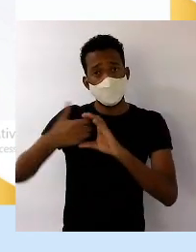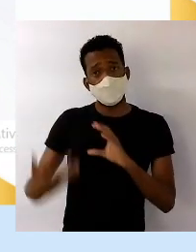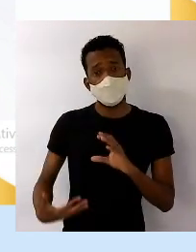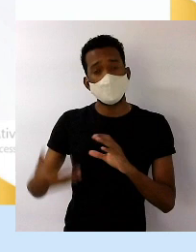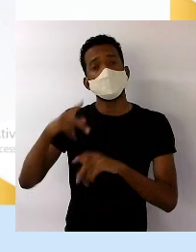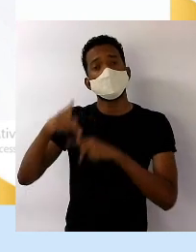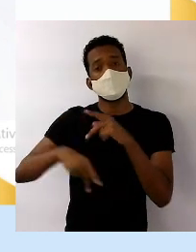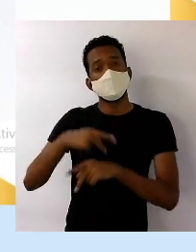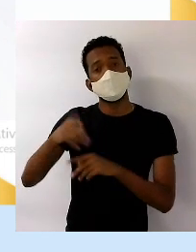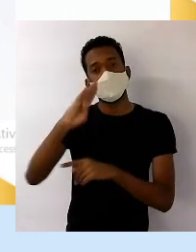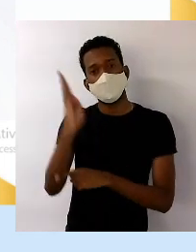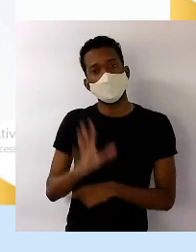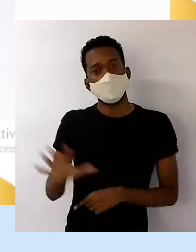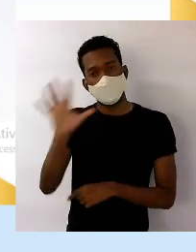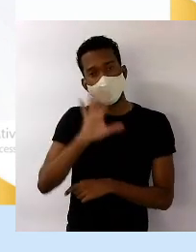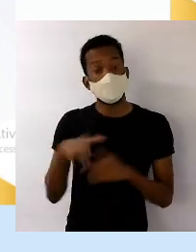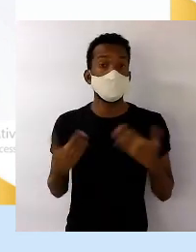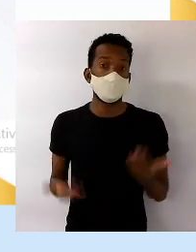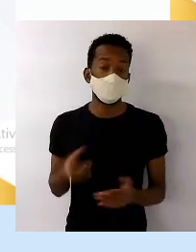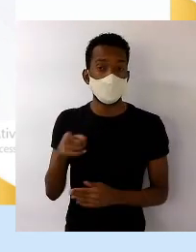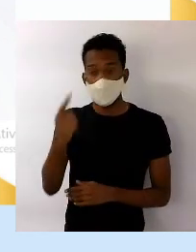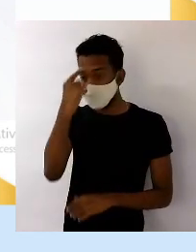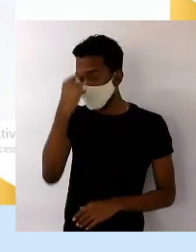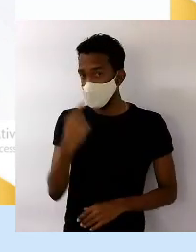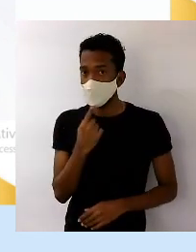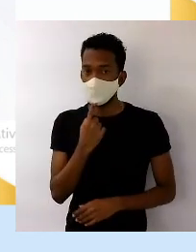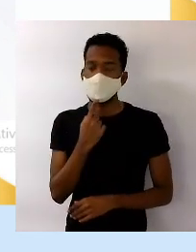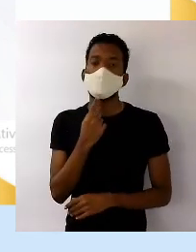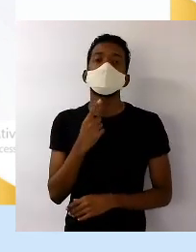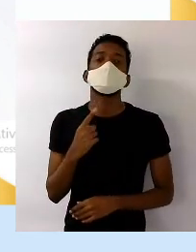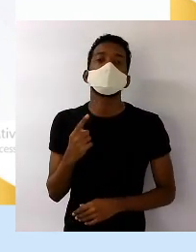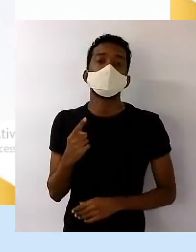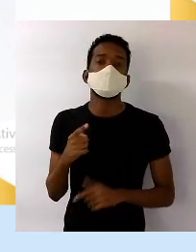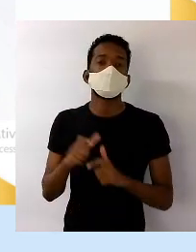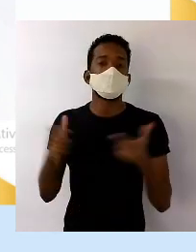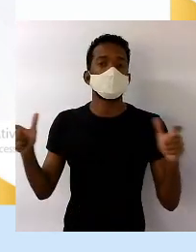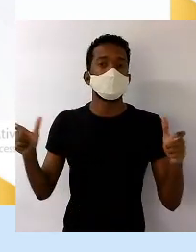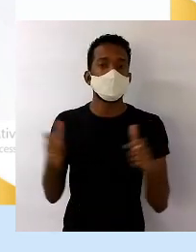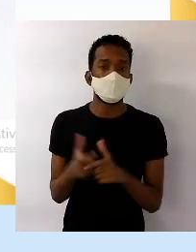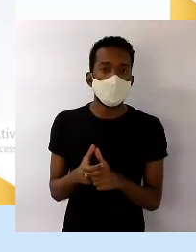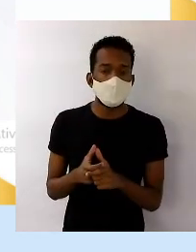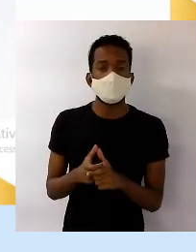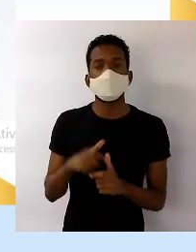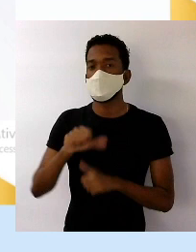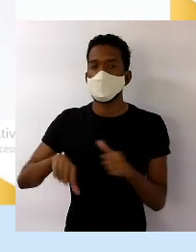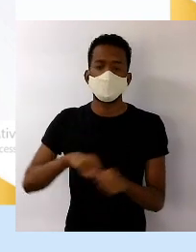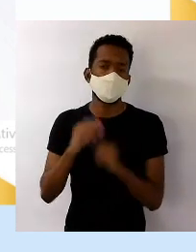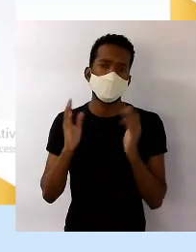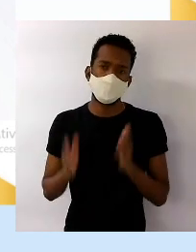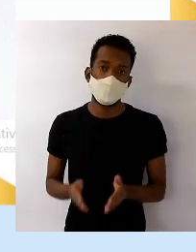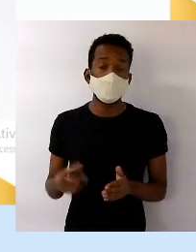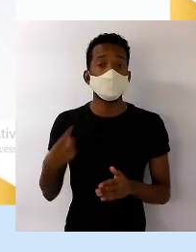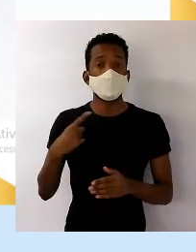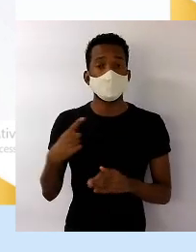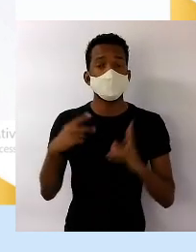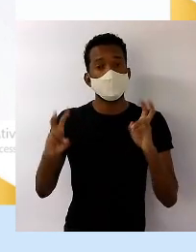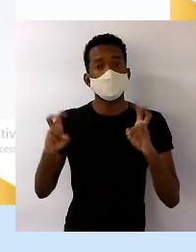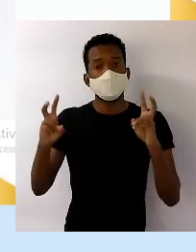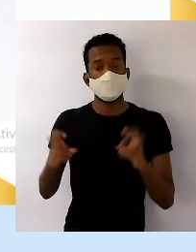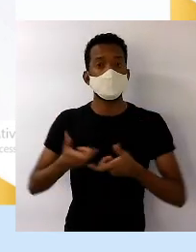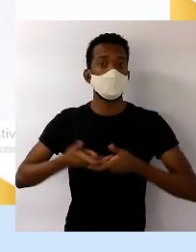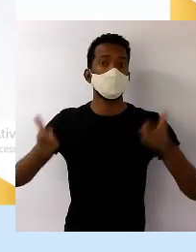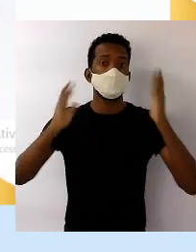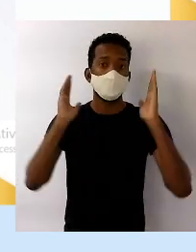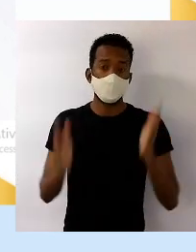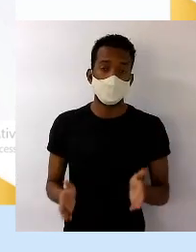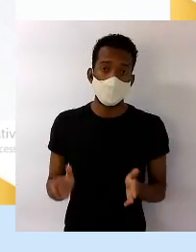população brasileira. Esse perfil demográfico, ele mudou. Antes a gente tinha uma base muito grande e a gente